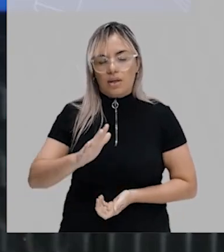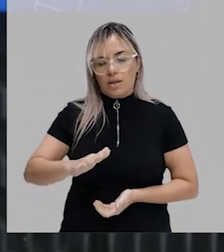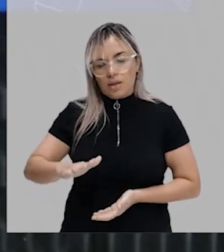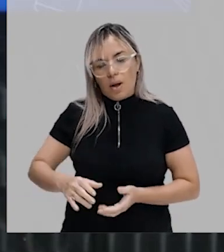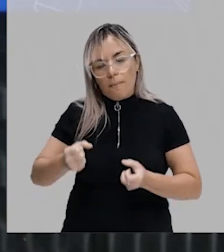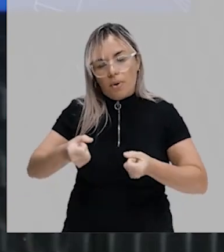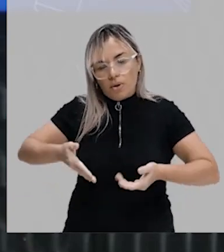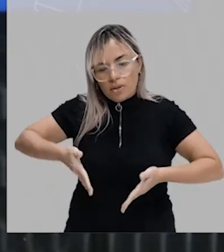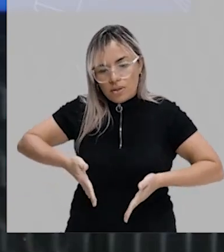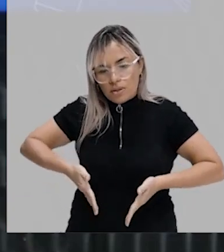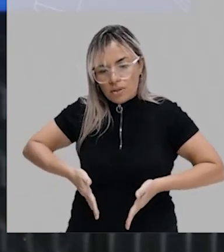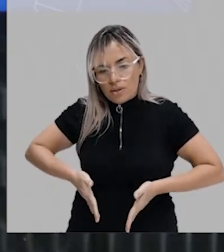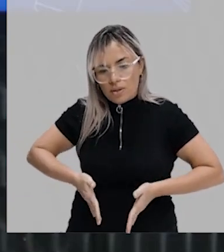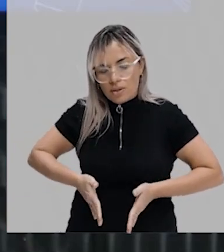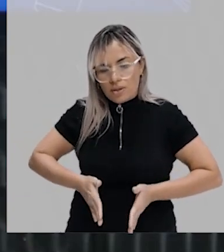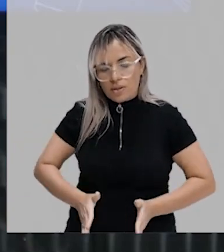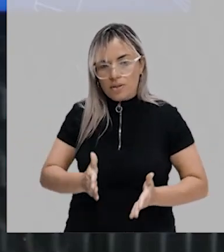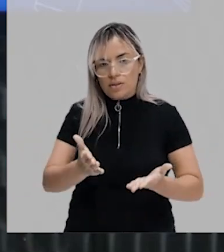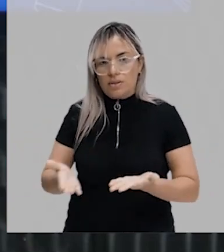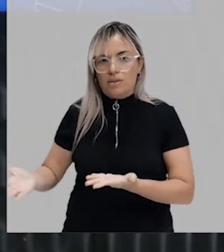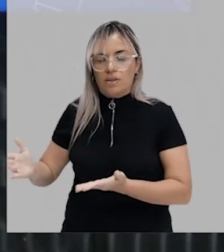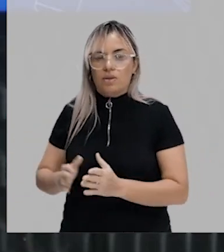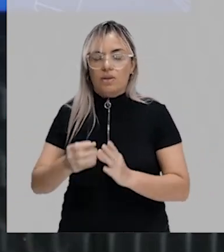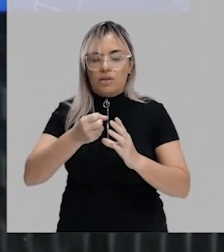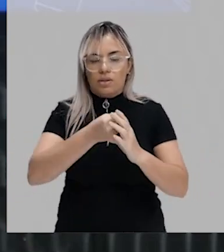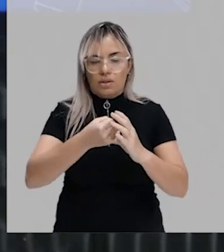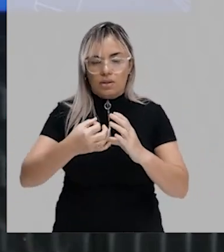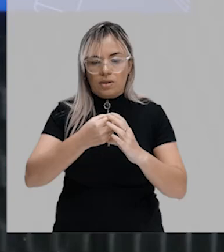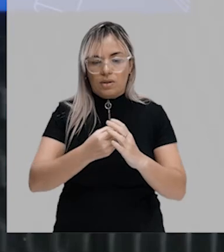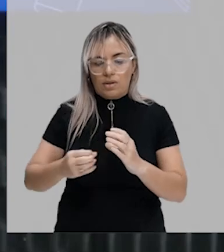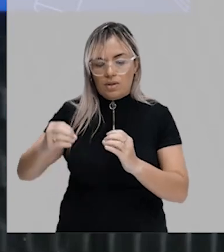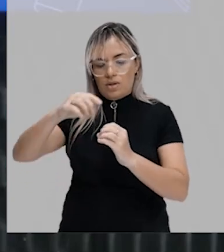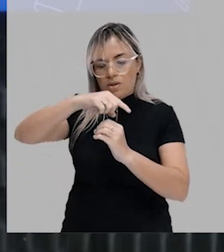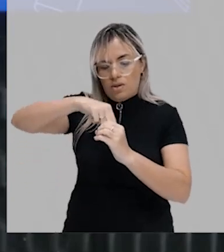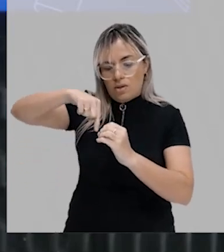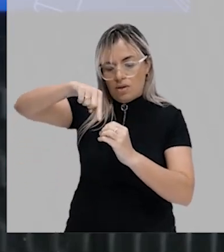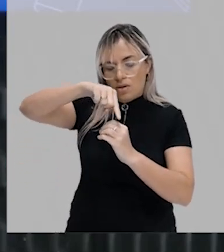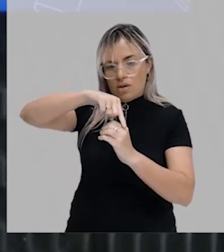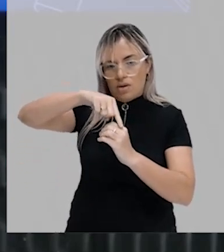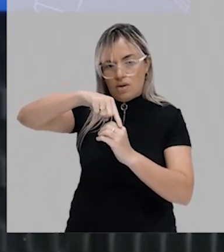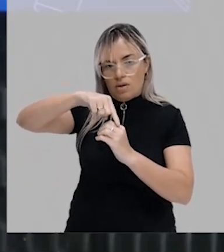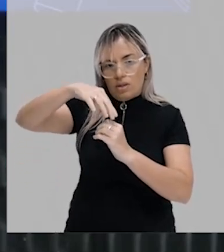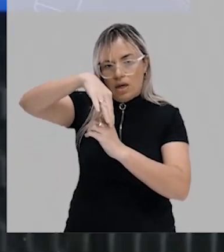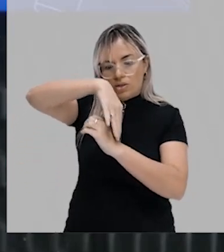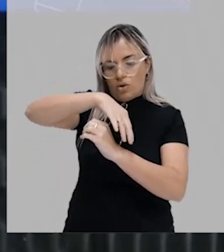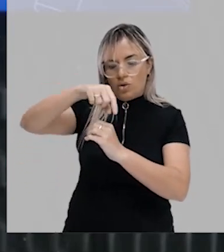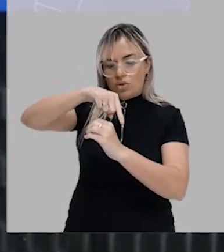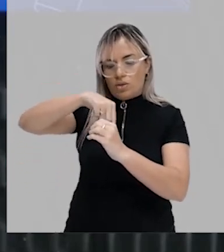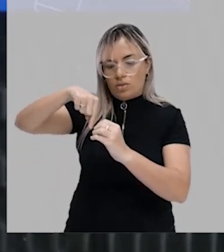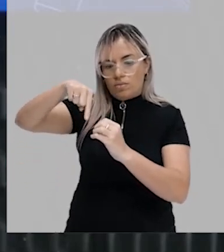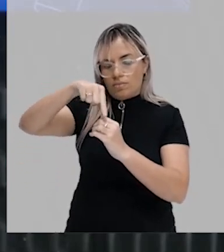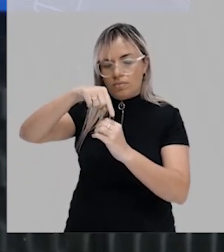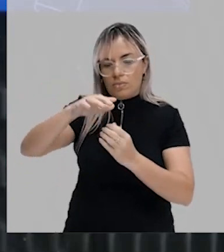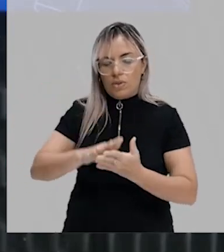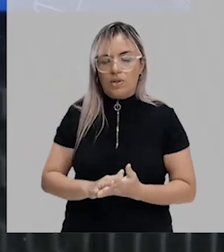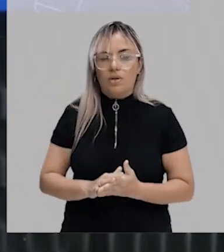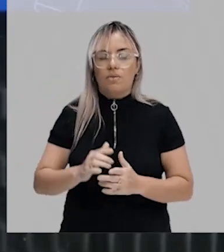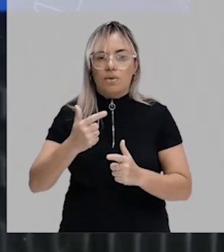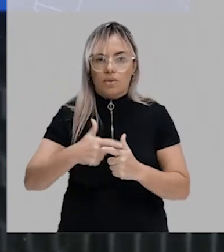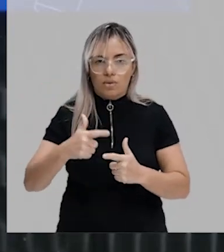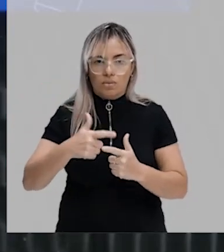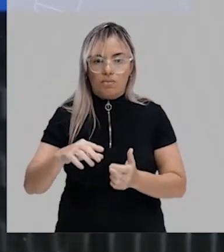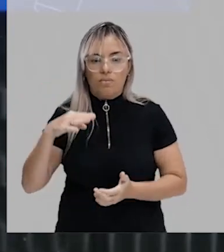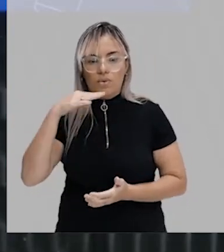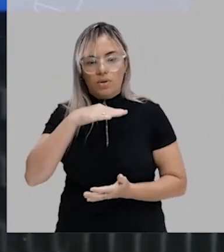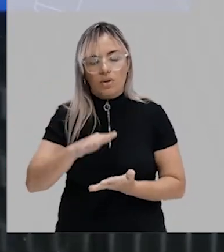sua região lombar. Aí, dependendo da, do como ela vai comprometer a medula espinhar, o indivíduo, ele pode ter algumas